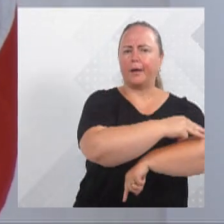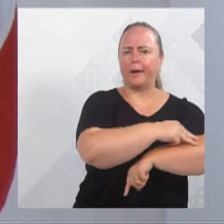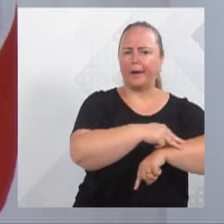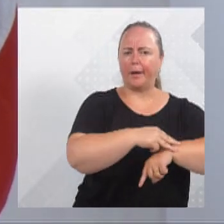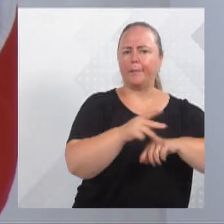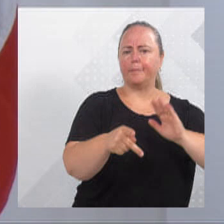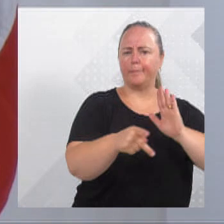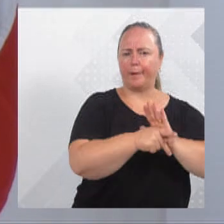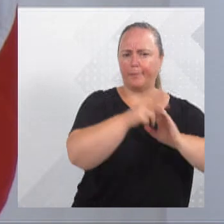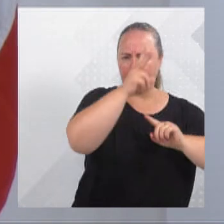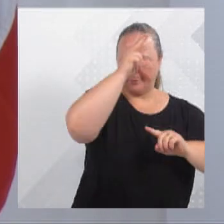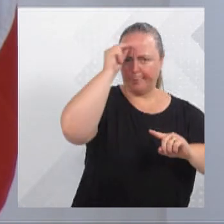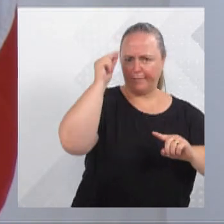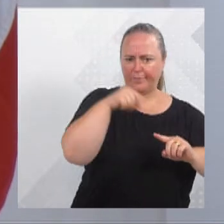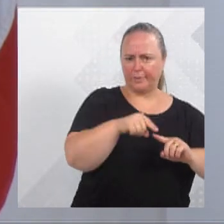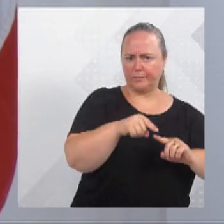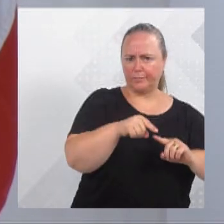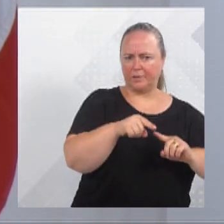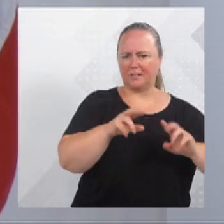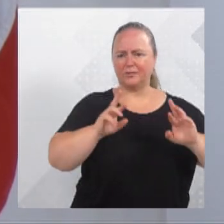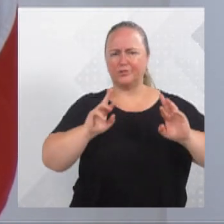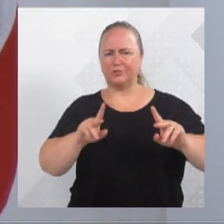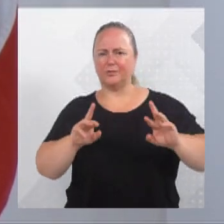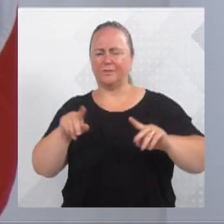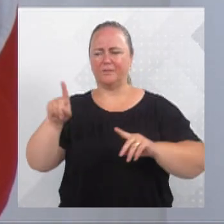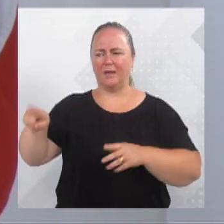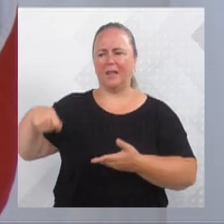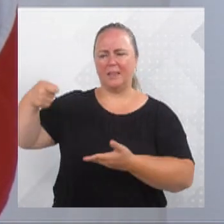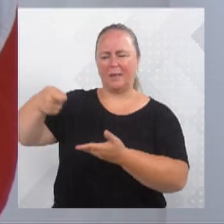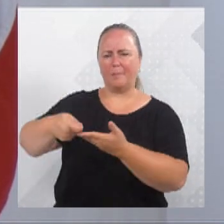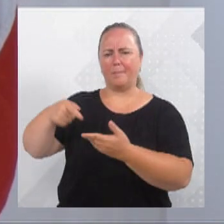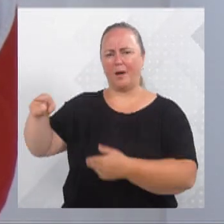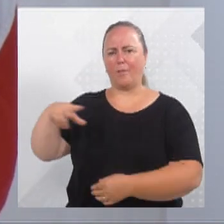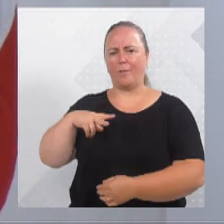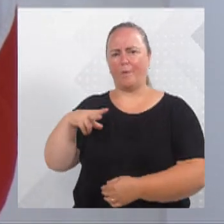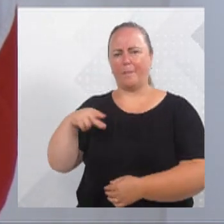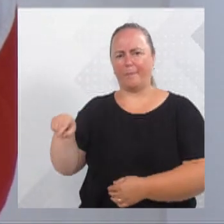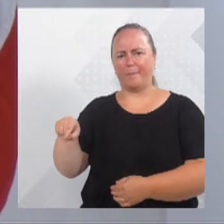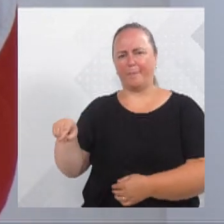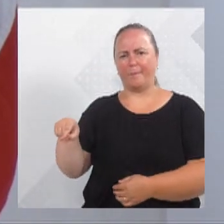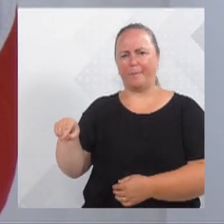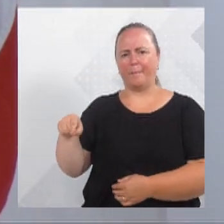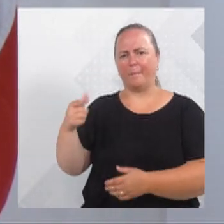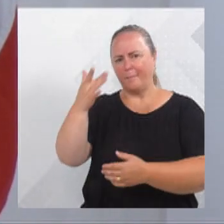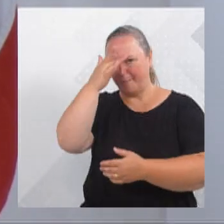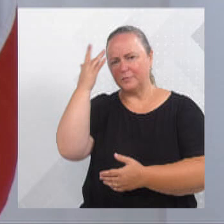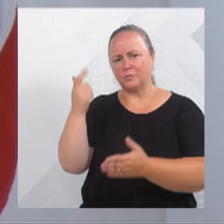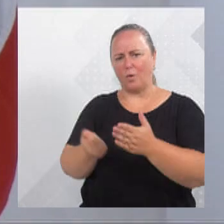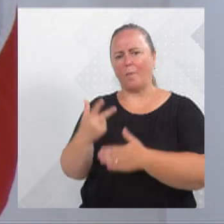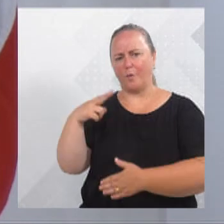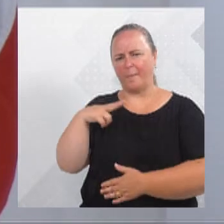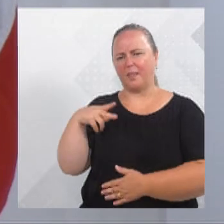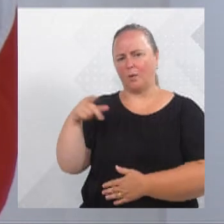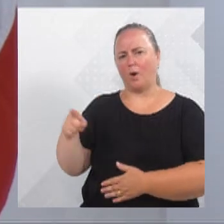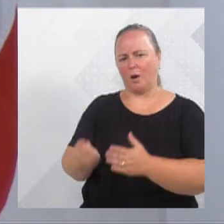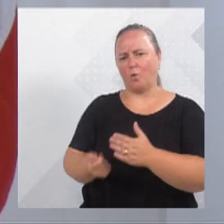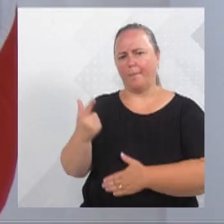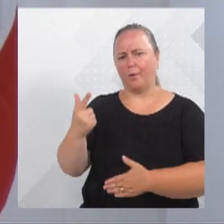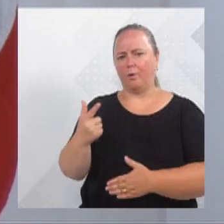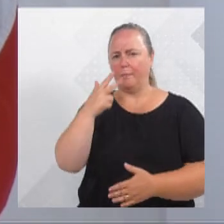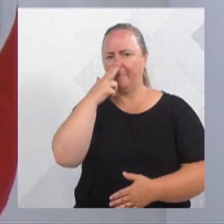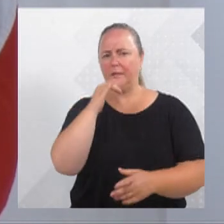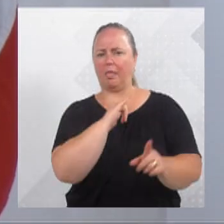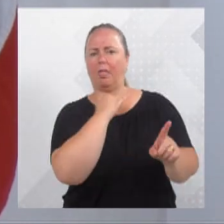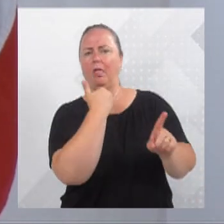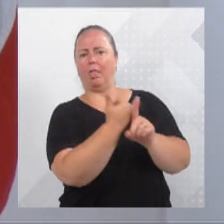prefeitura, ele não usava igual a todos, e ele sofria bullying, sofria discriminação dos outros colegas